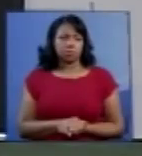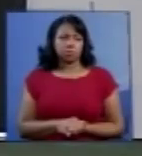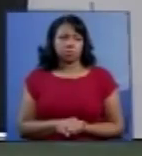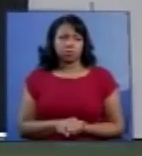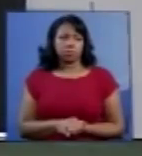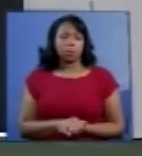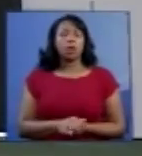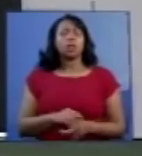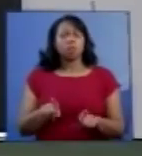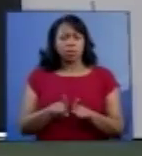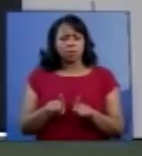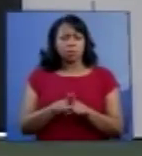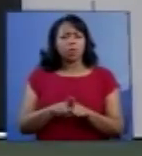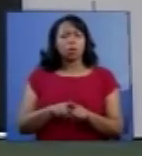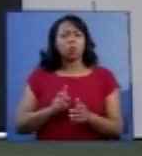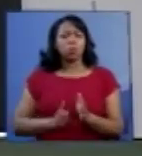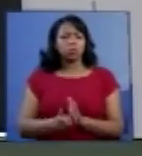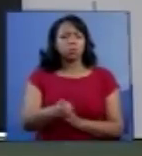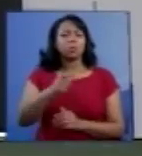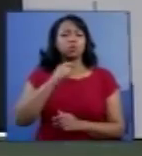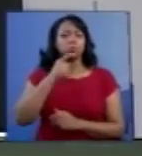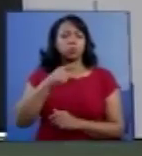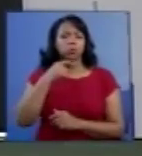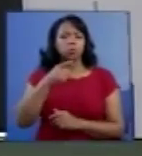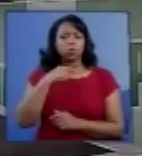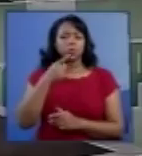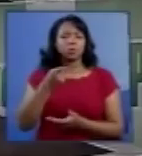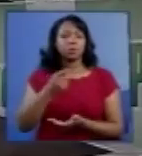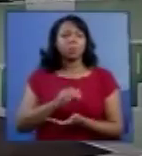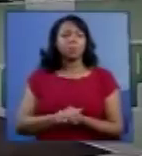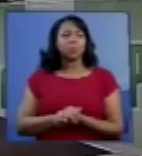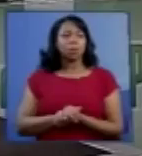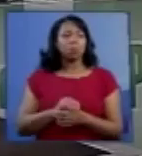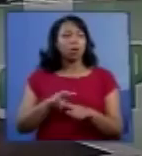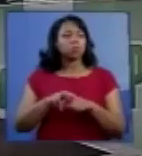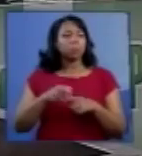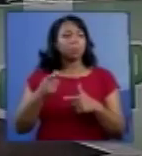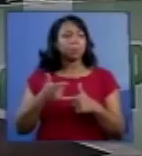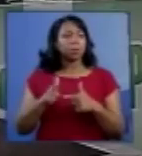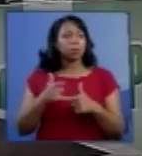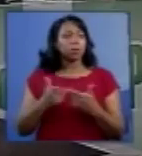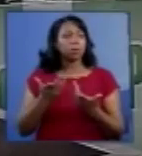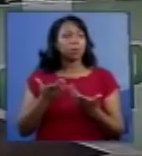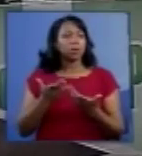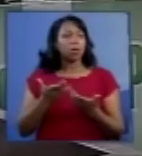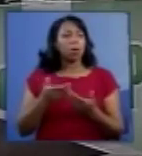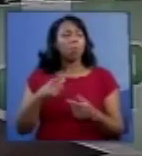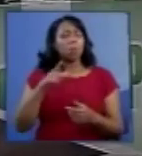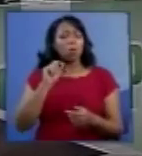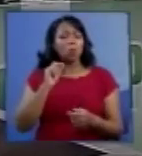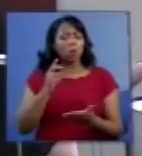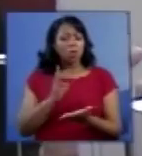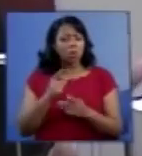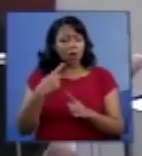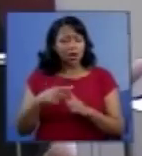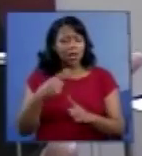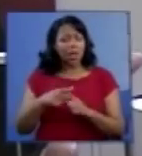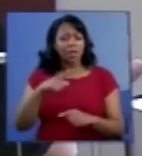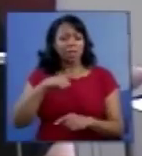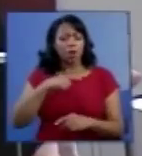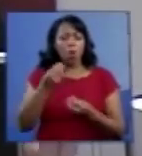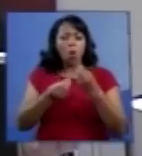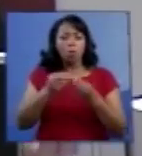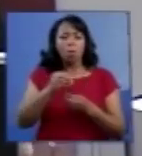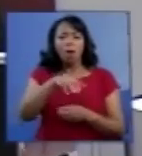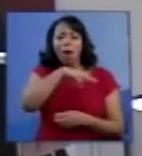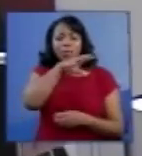dúvida que ainda persiste para mim com relação a essa questão, de que porque se constata que, por exemplo, elefantes,